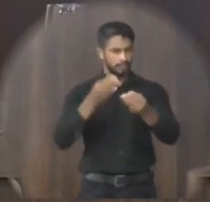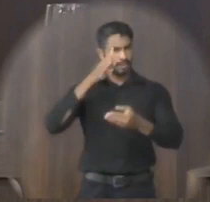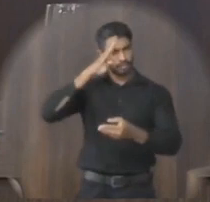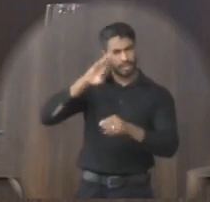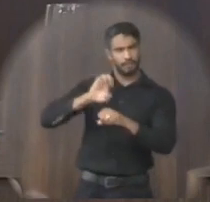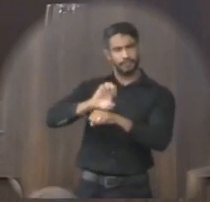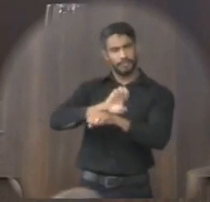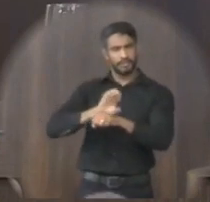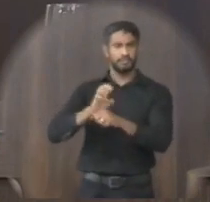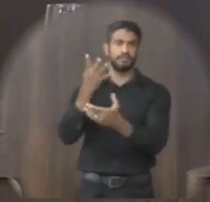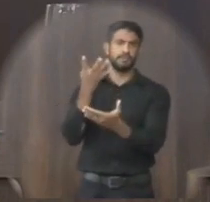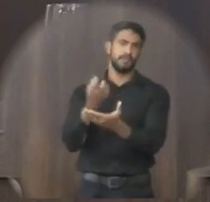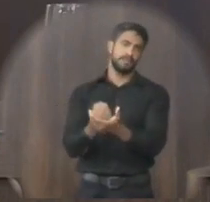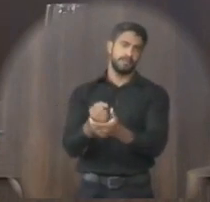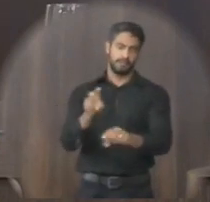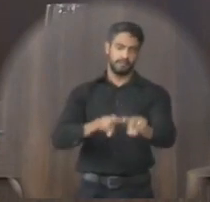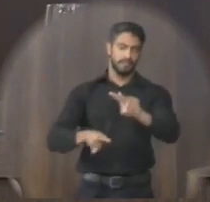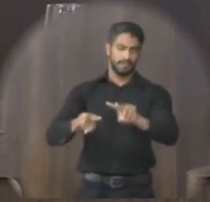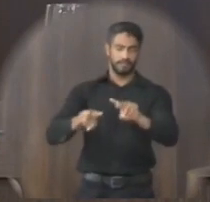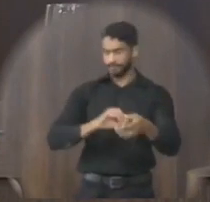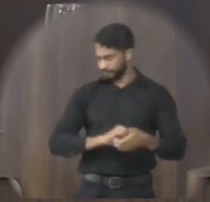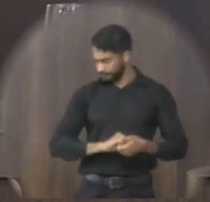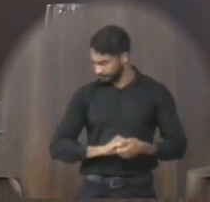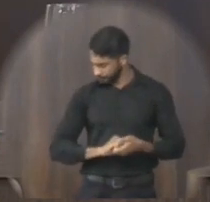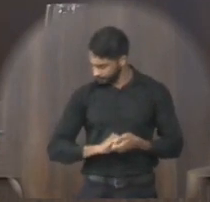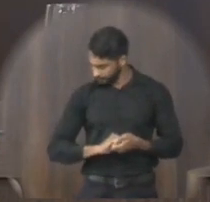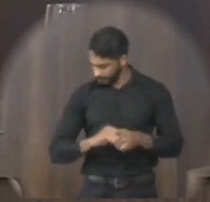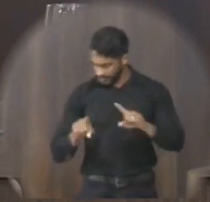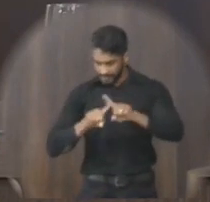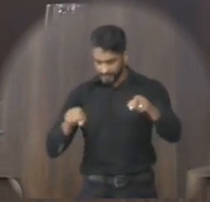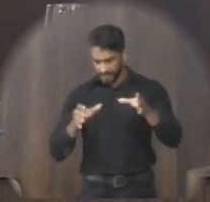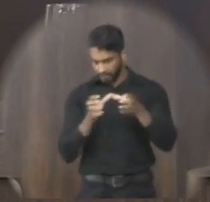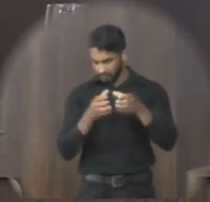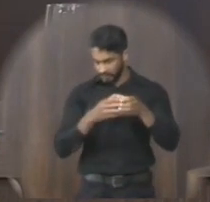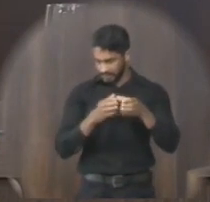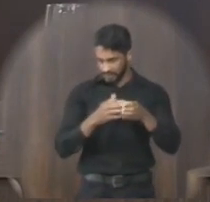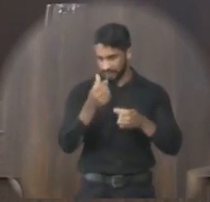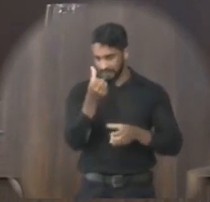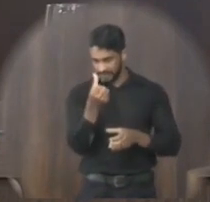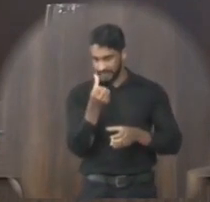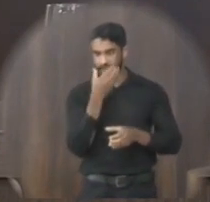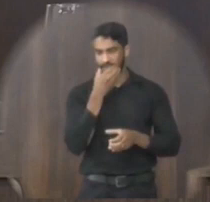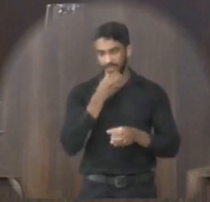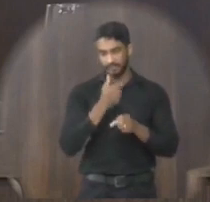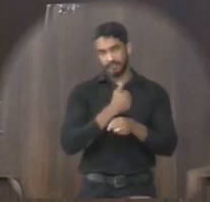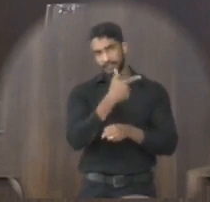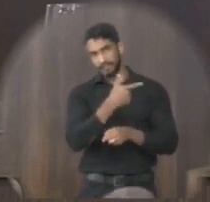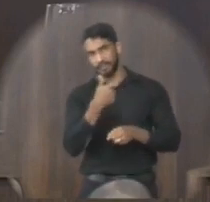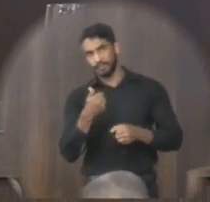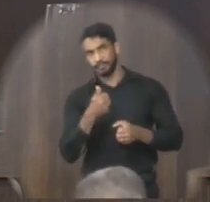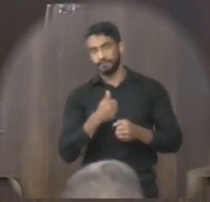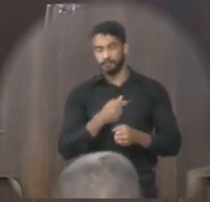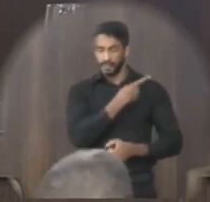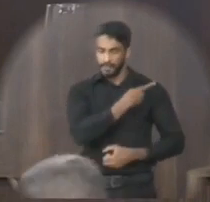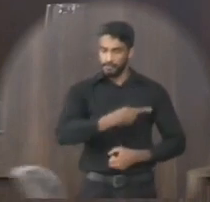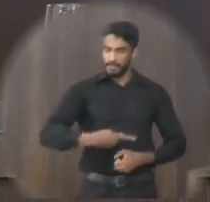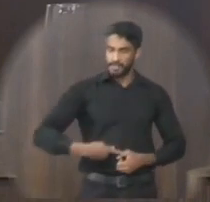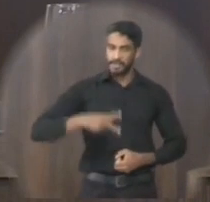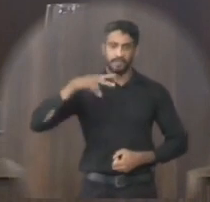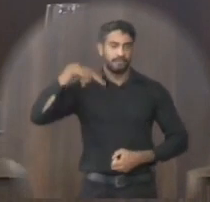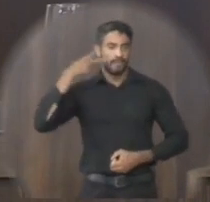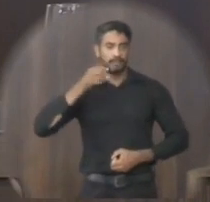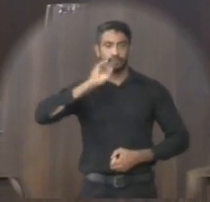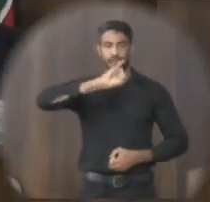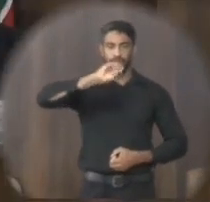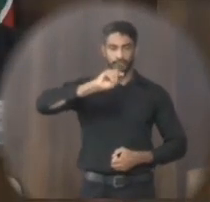chefe do Poder Executivo para sanção sala da comissão 6 de dezembro 2021 presidente vereador